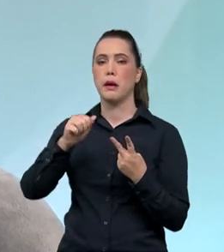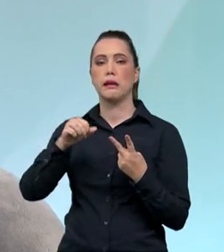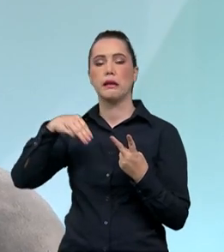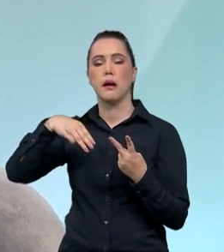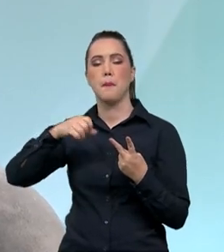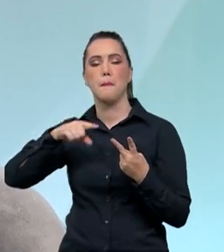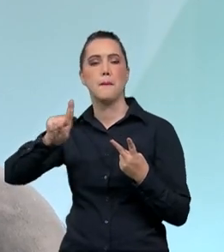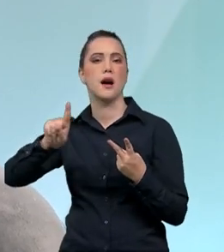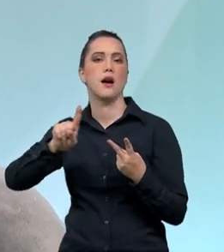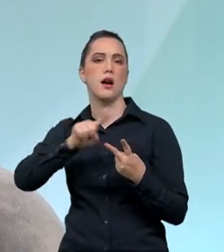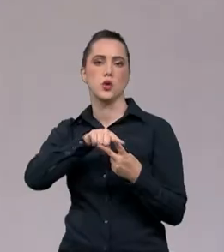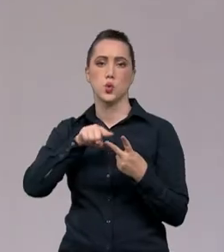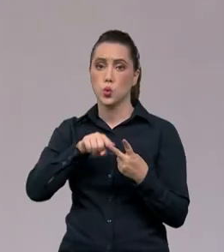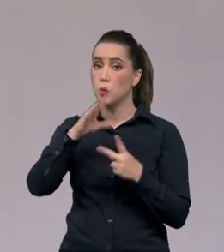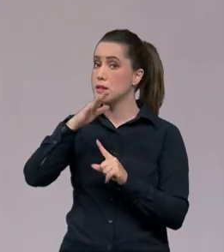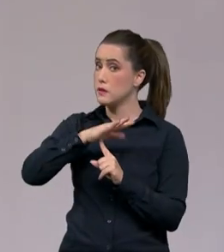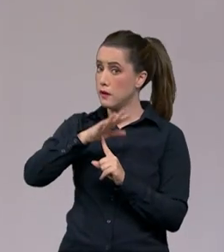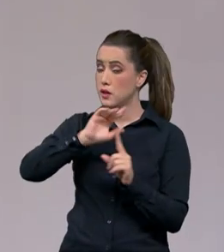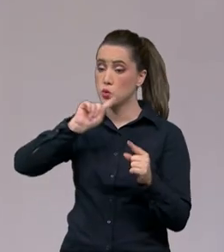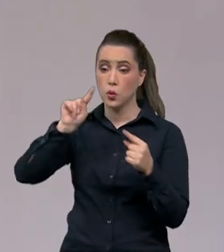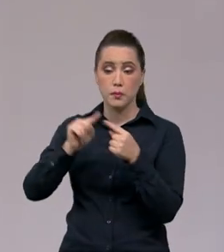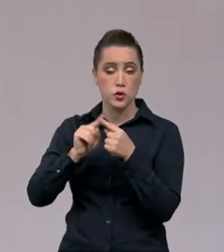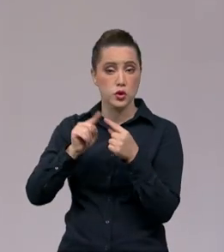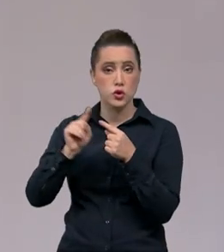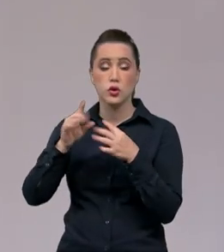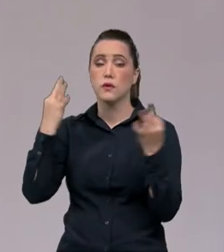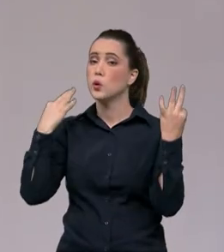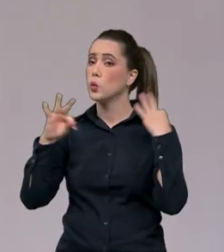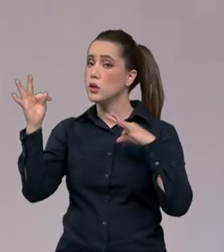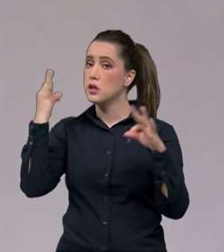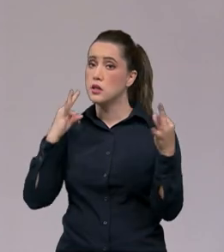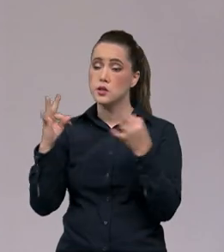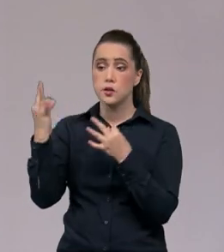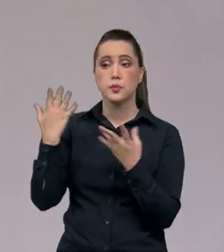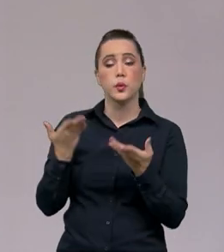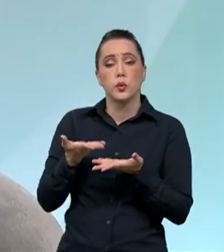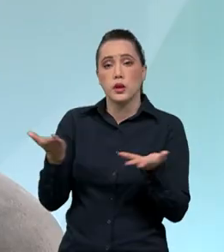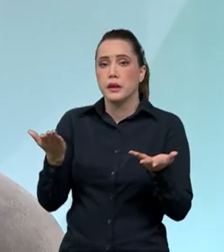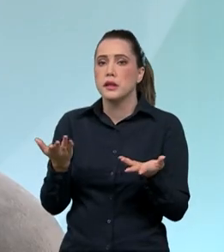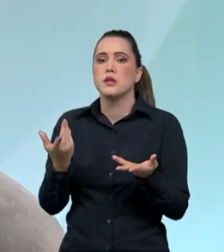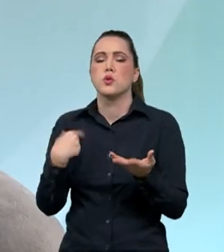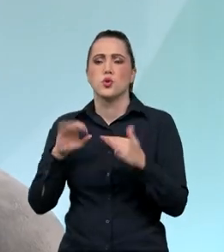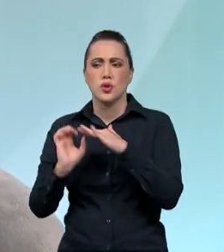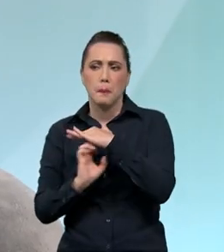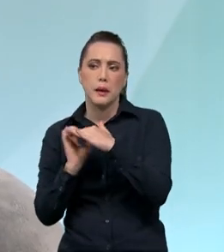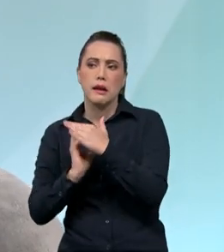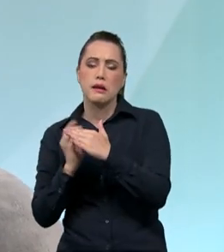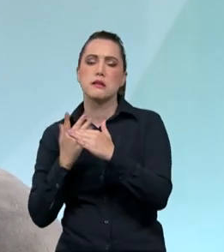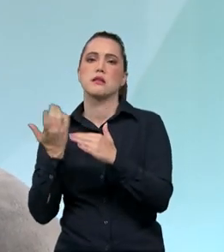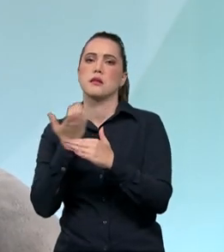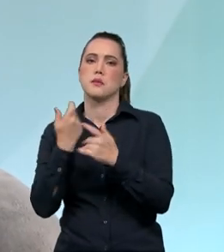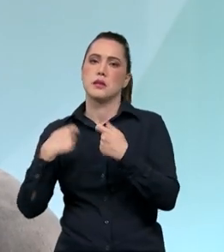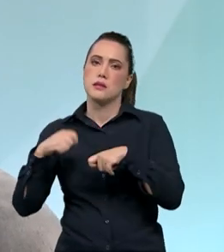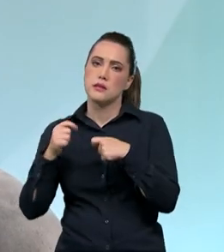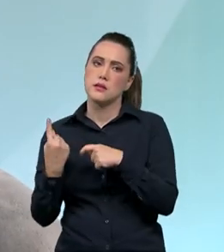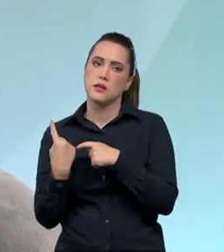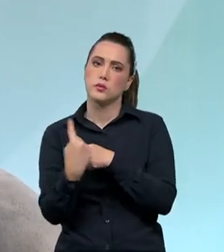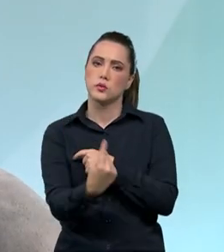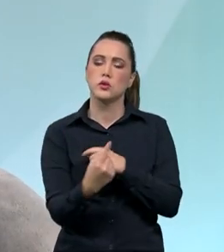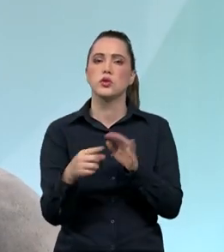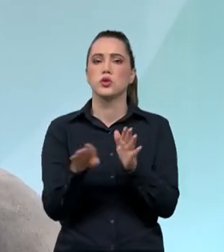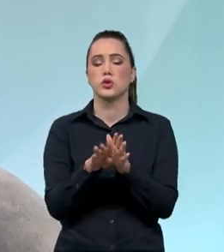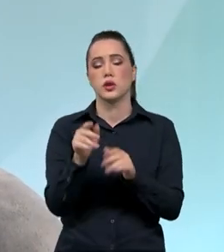justamente para turismo de negócios. E lá nós conseguimos, por exemplo, que a Associação Latinoamericana de Petroquímicos